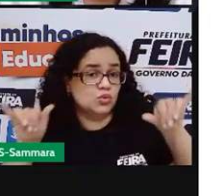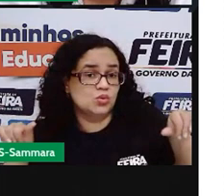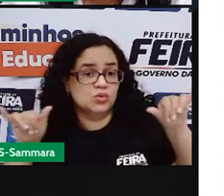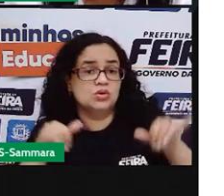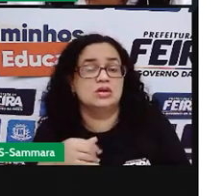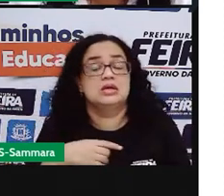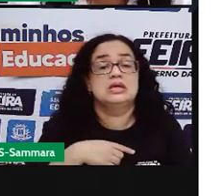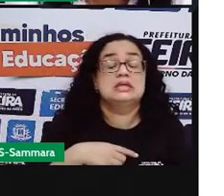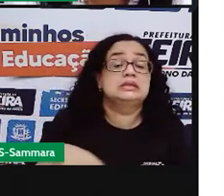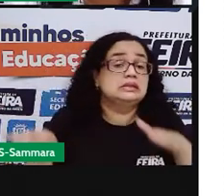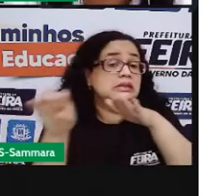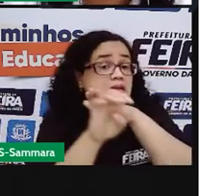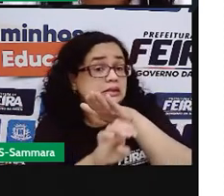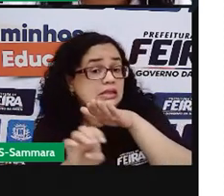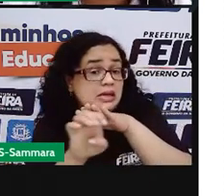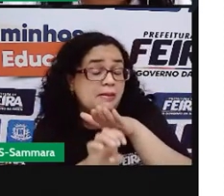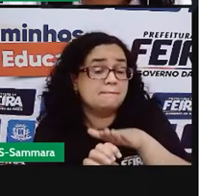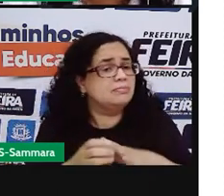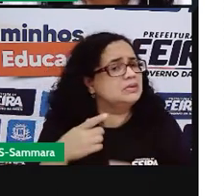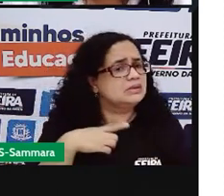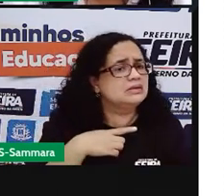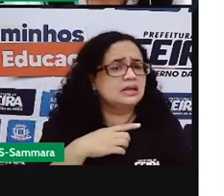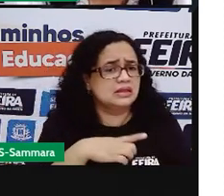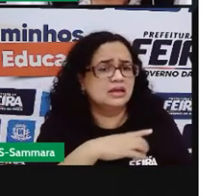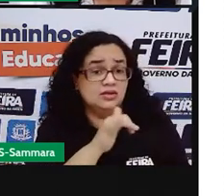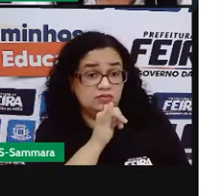que o empresário queria passar para a gente.